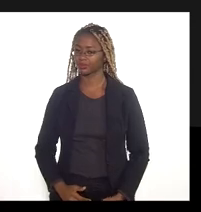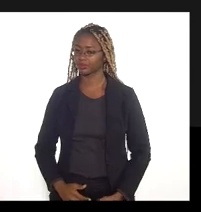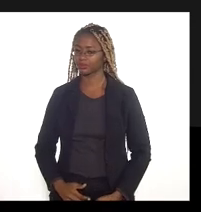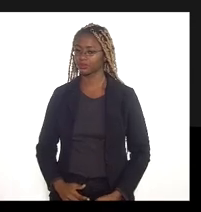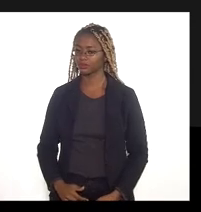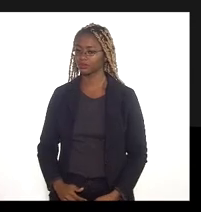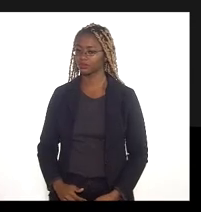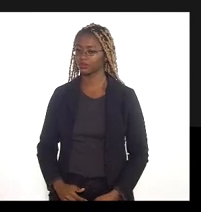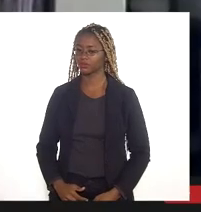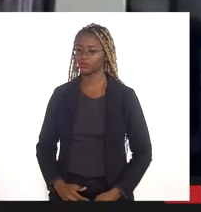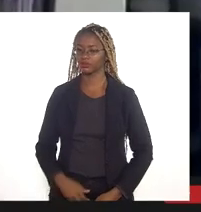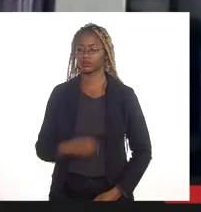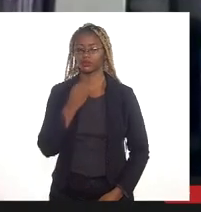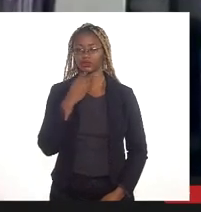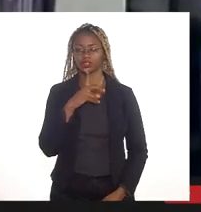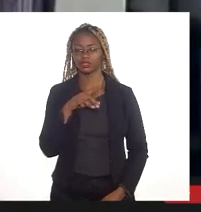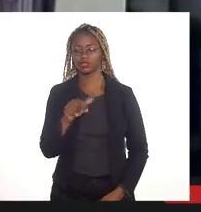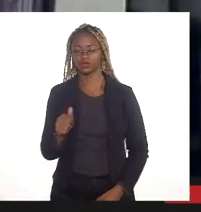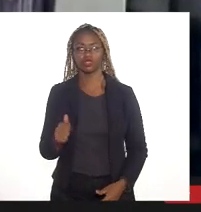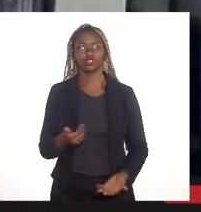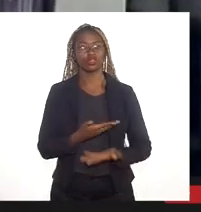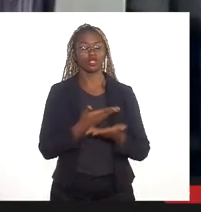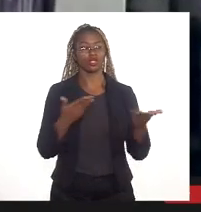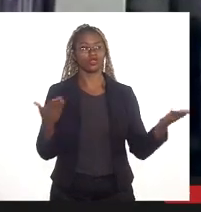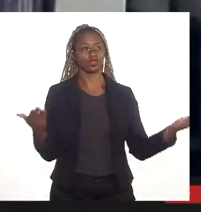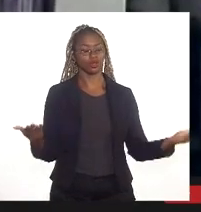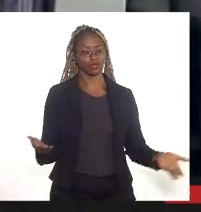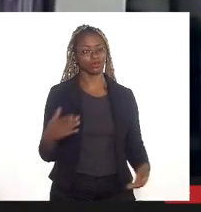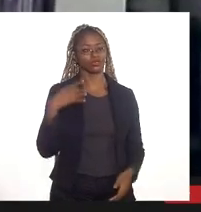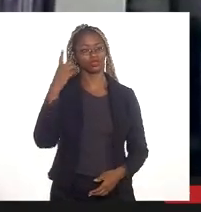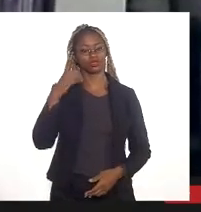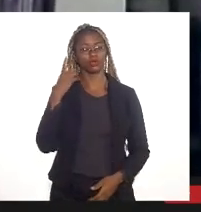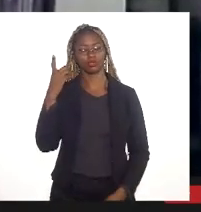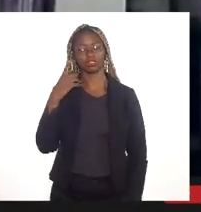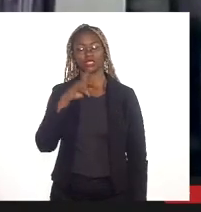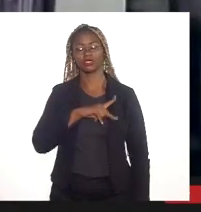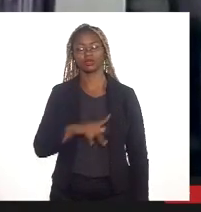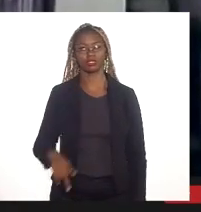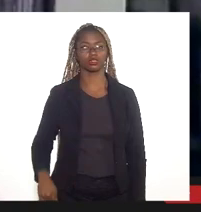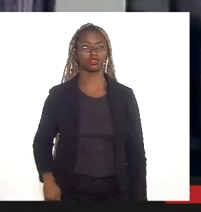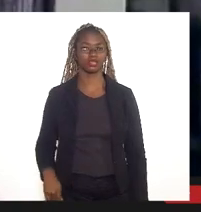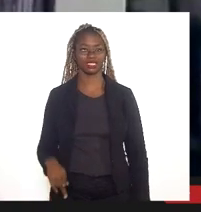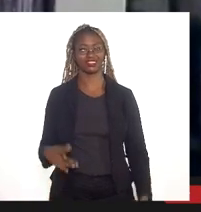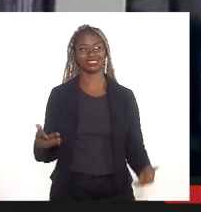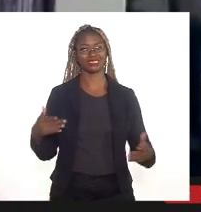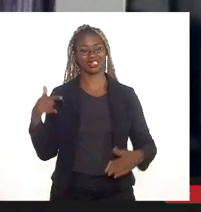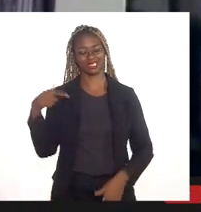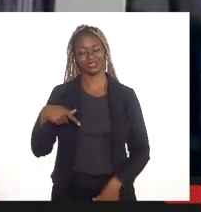Bom dia, deputado Valdeque Carneiro que está presidindo essa audiência pública.